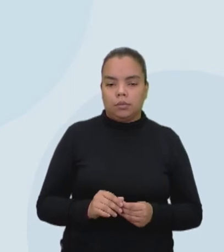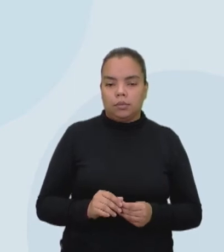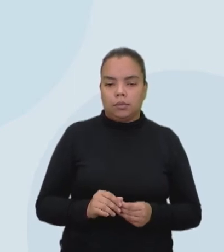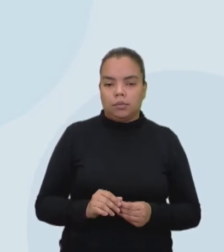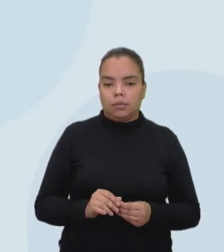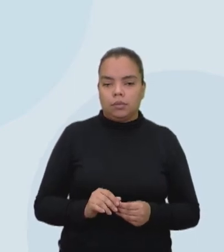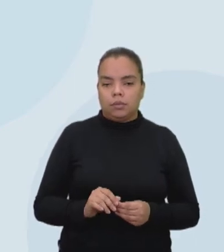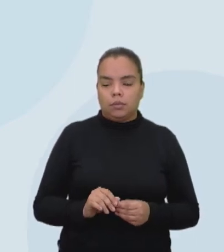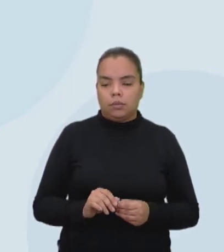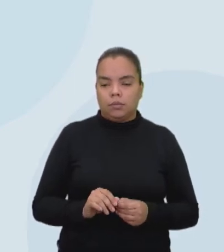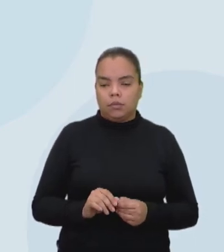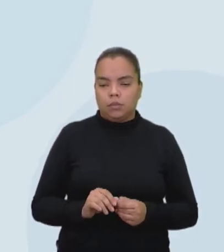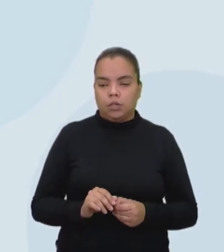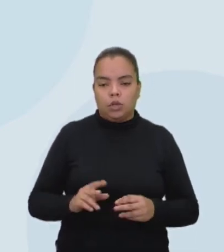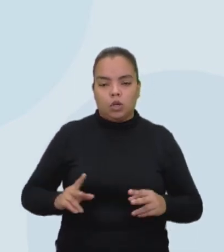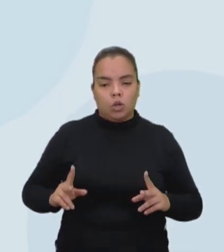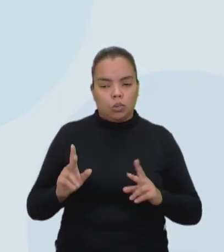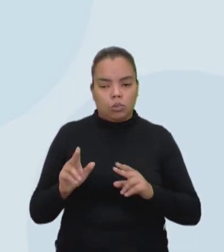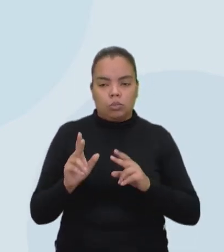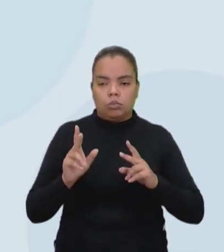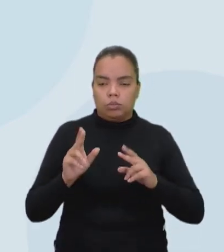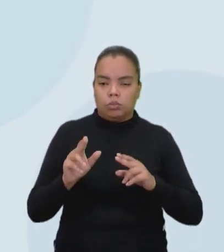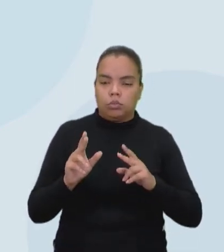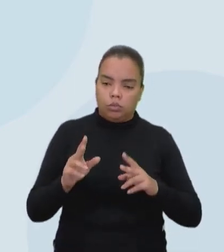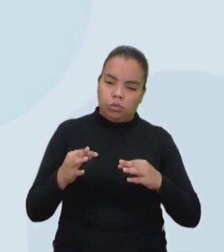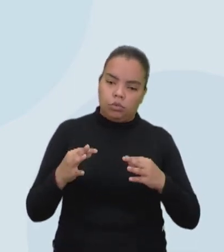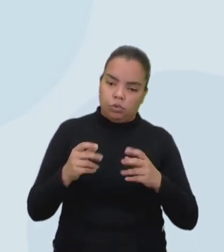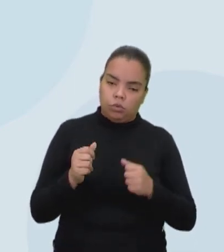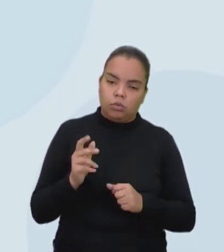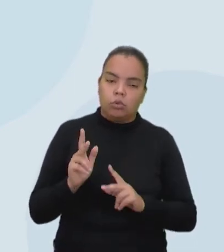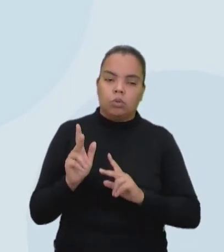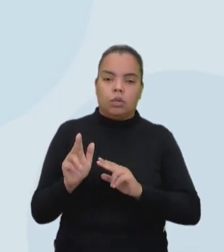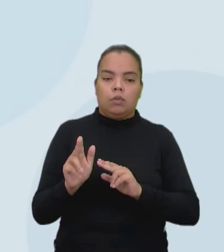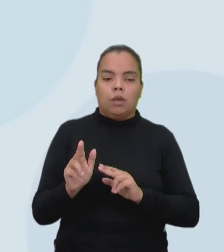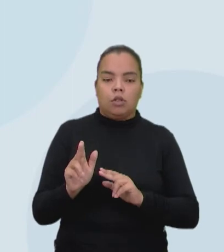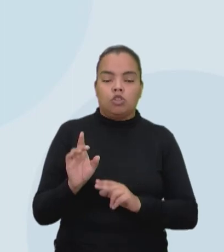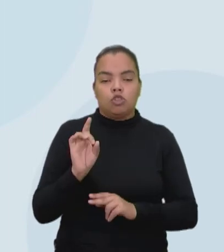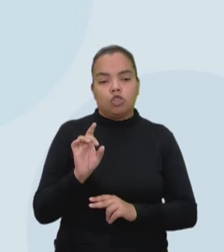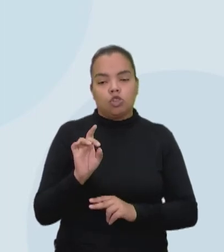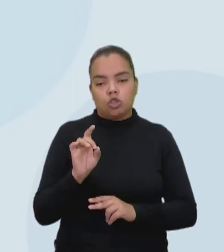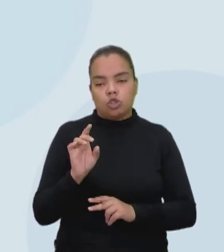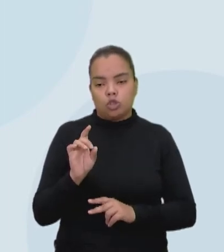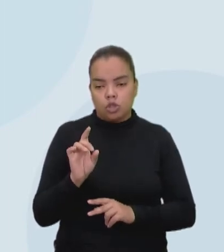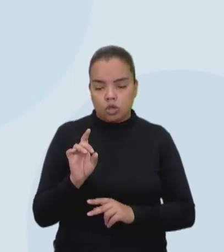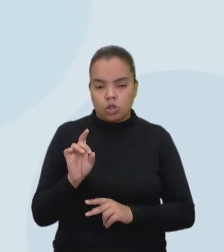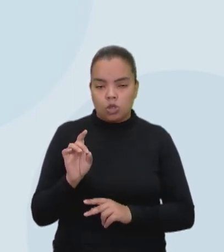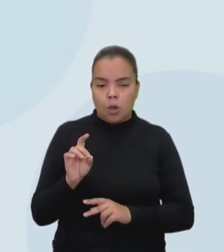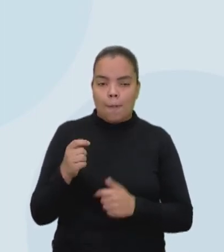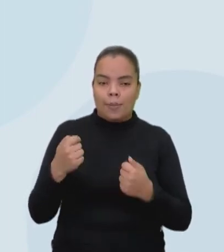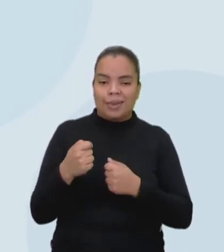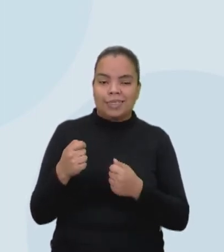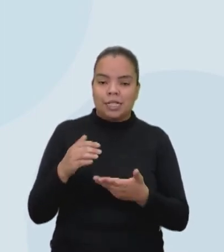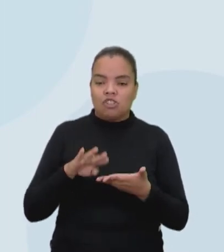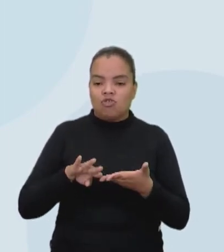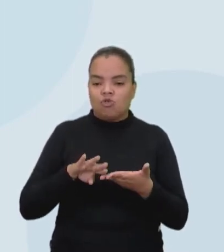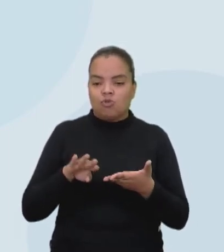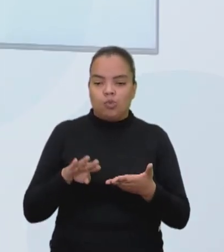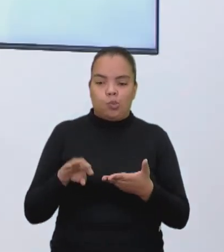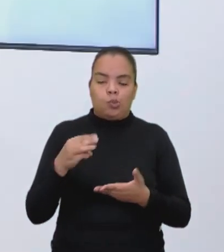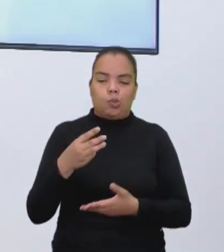é mesmo, tudo é igual, vai diminuir. Diminuir, né? A manutenção aí, a máquina que coisas